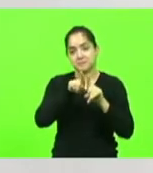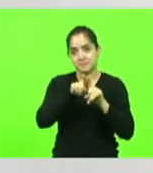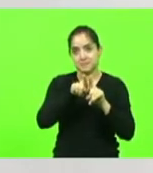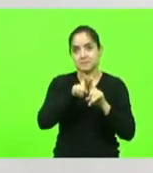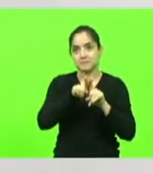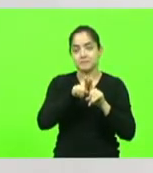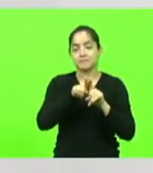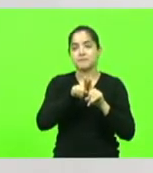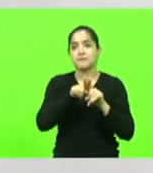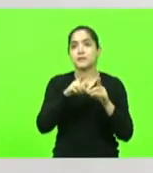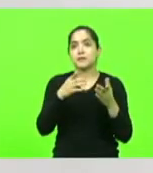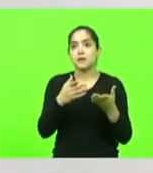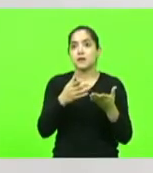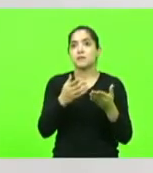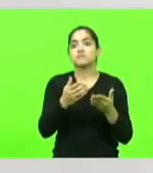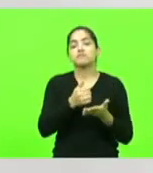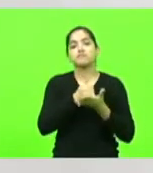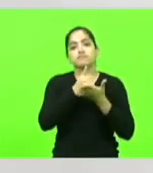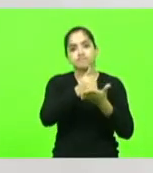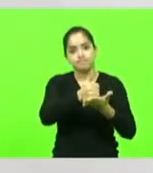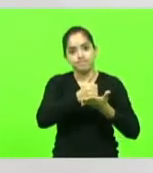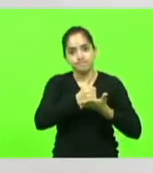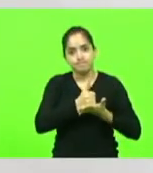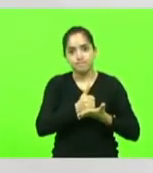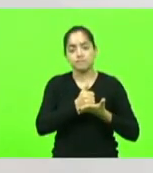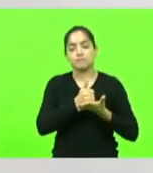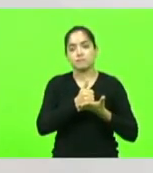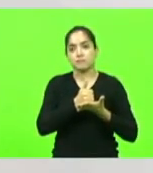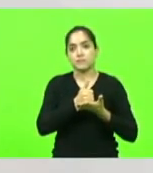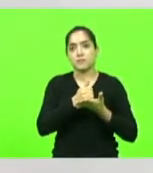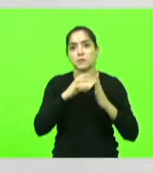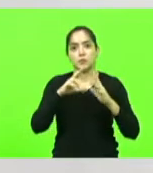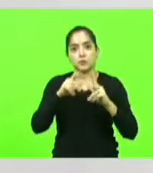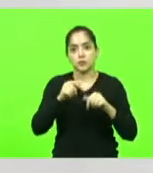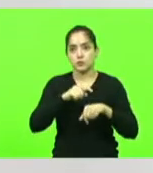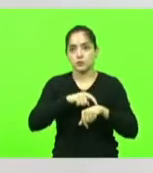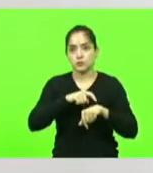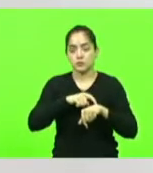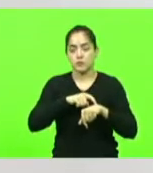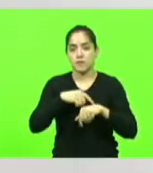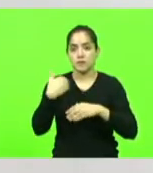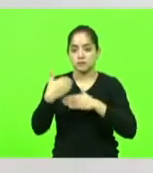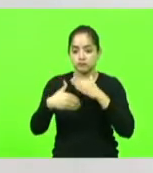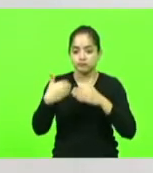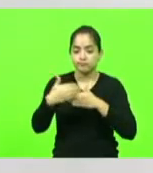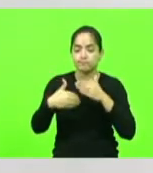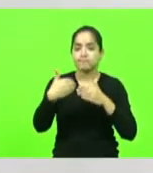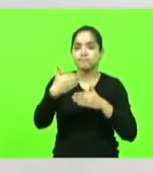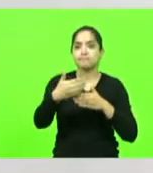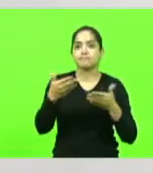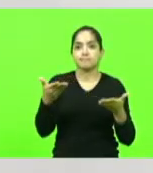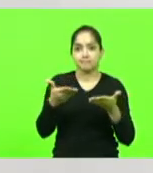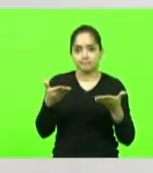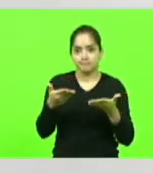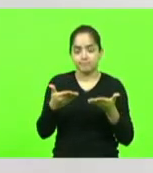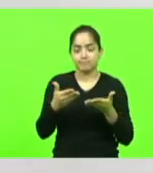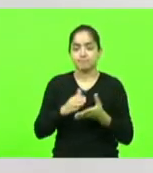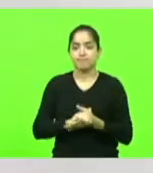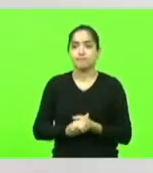que também sempre me apoiou em todos os momentos da minha vida e nessa caminhada para estar aqui hoje.